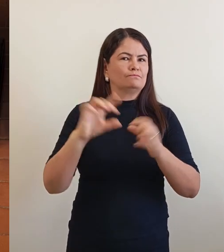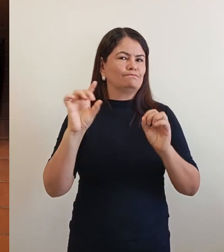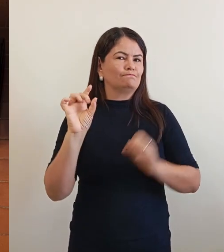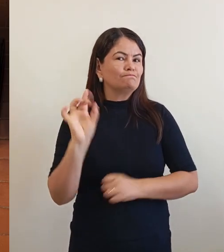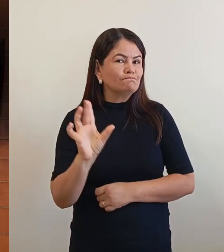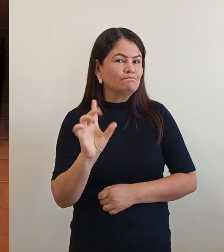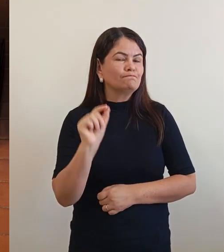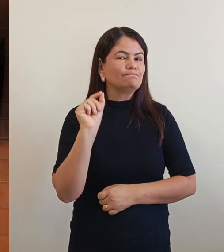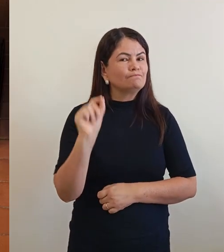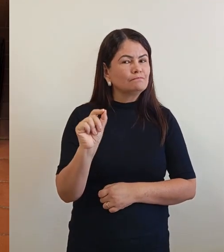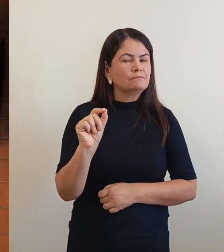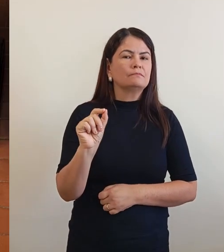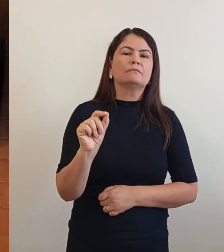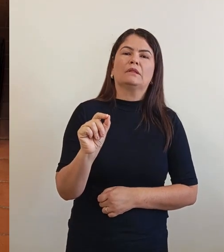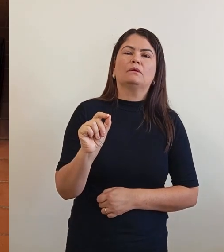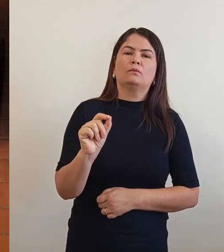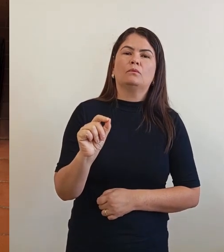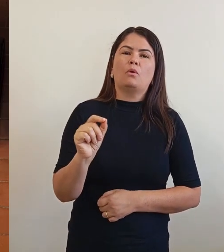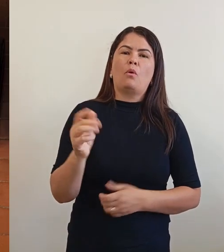16 secretarias.